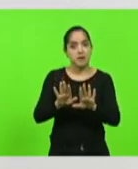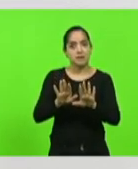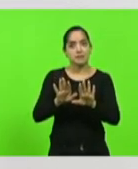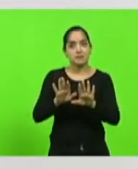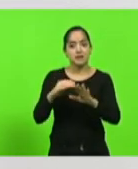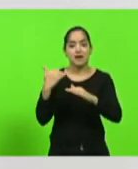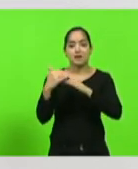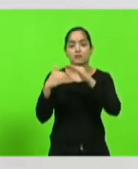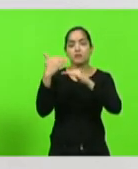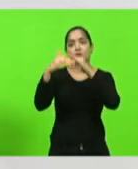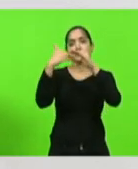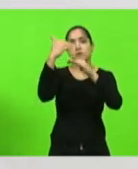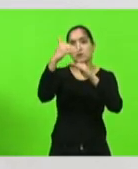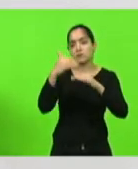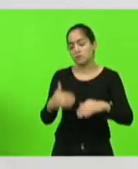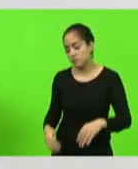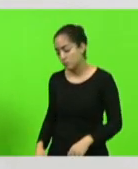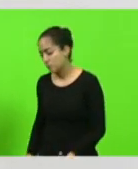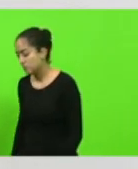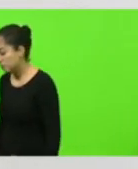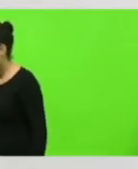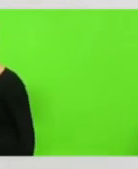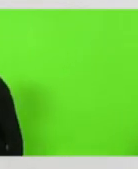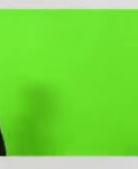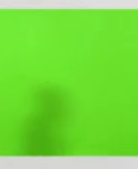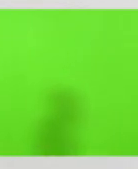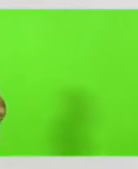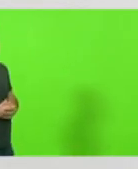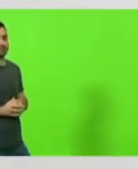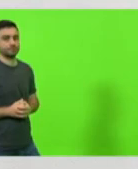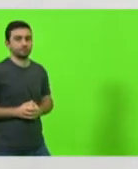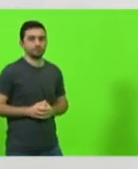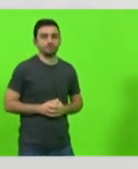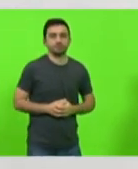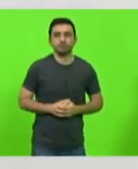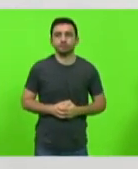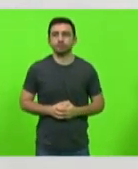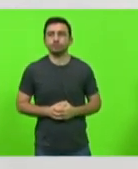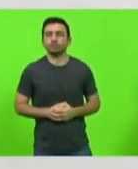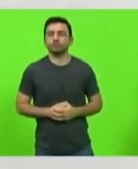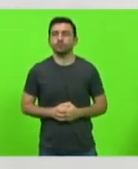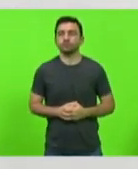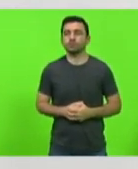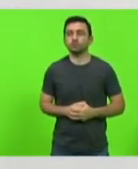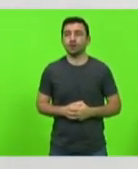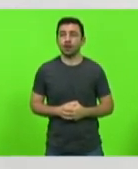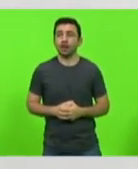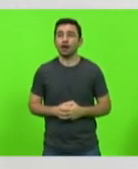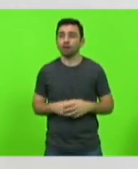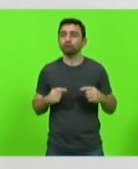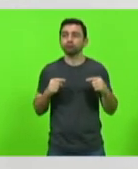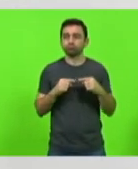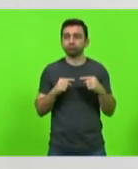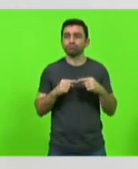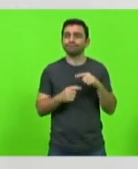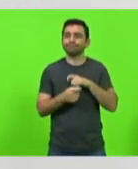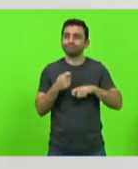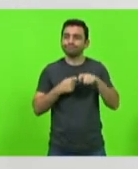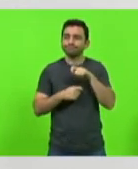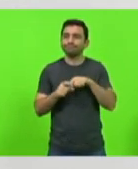evolução o desenvolvimento tanto no sentido econômico quanto na